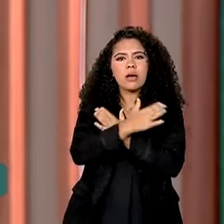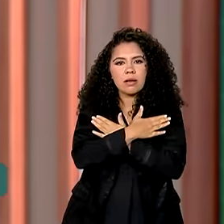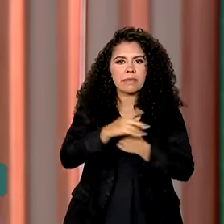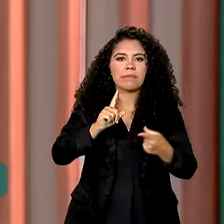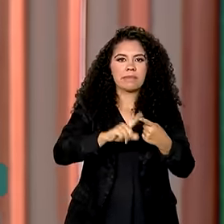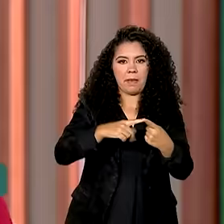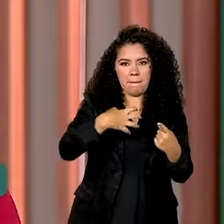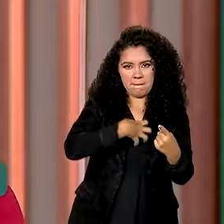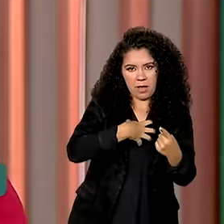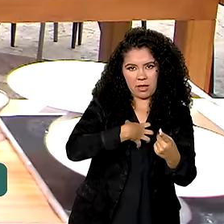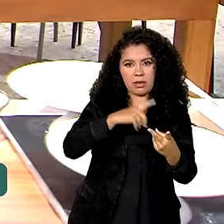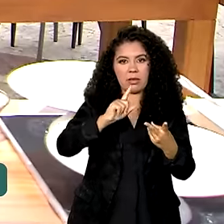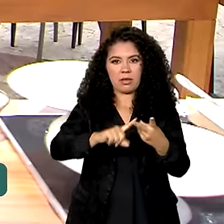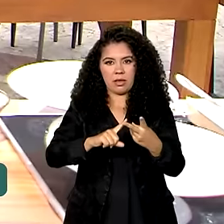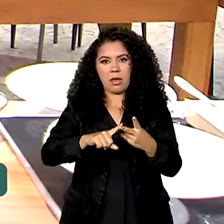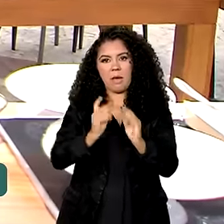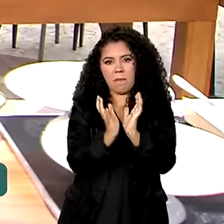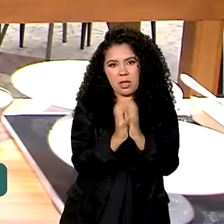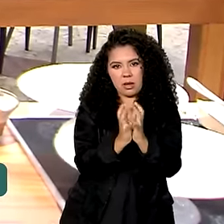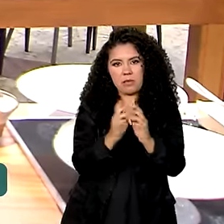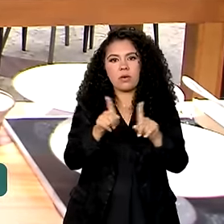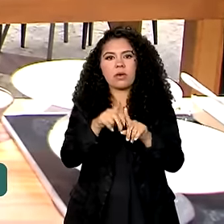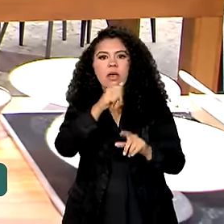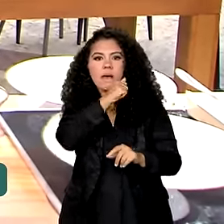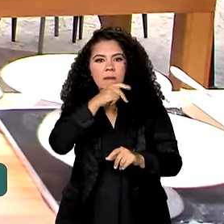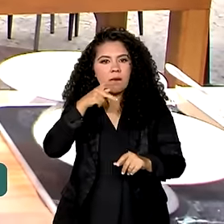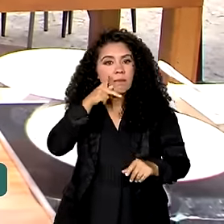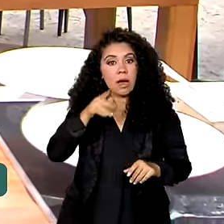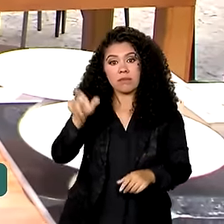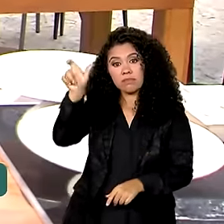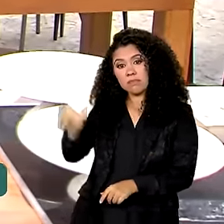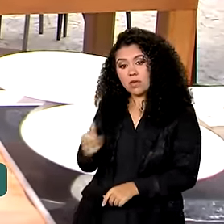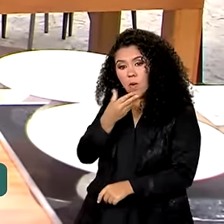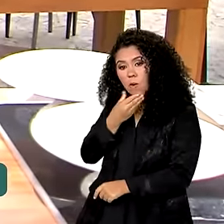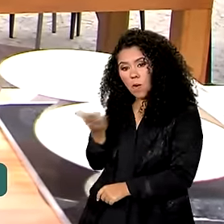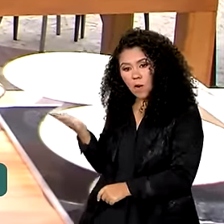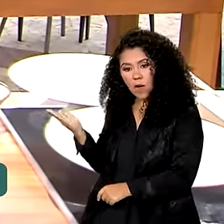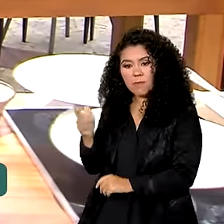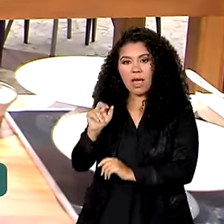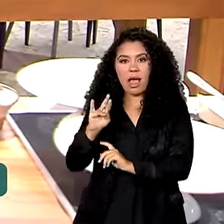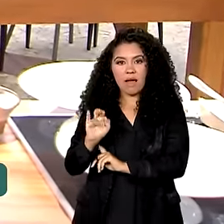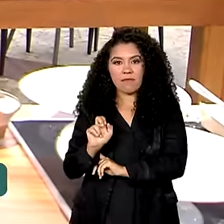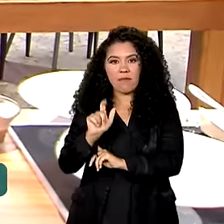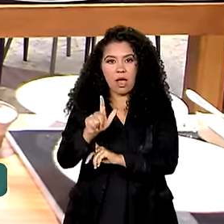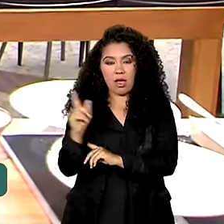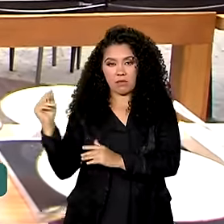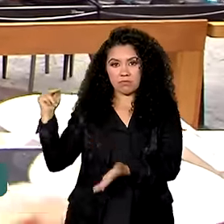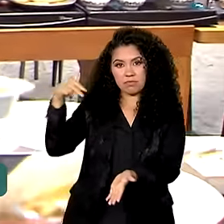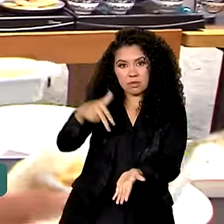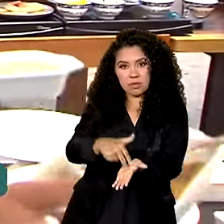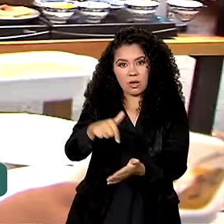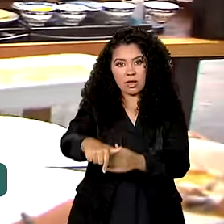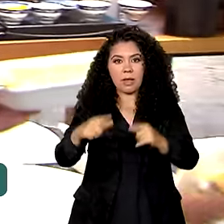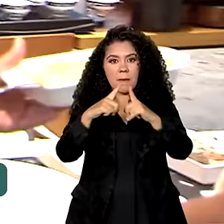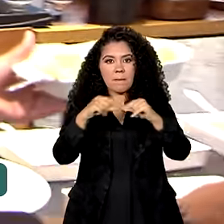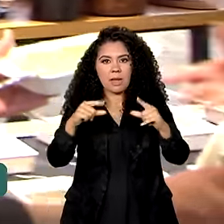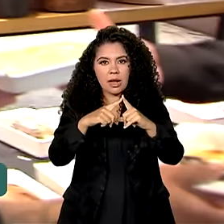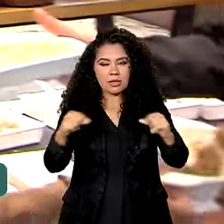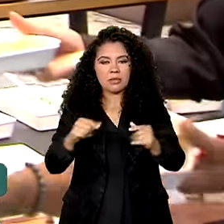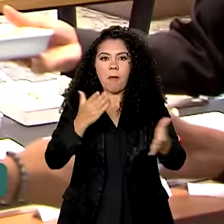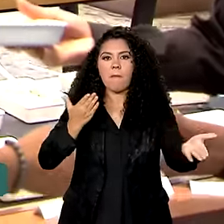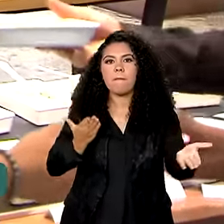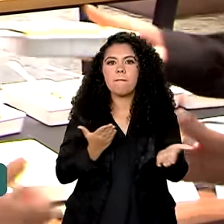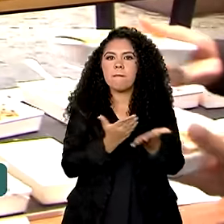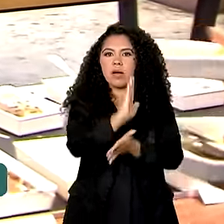Pernambuco e Amapá. Rafael chegou a Brasília há seis meses. Em março, passou no processo